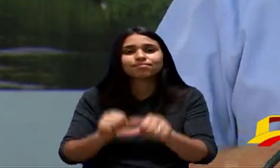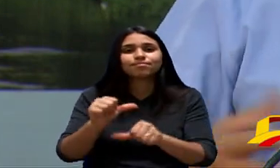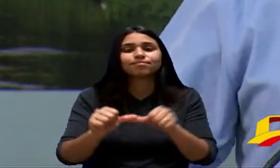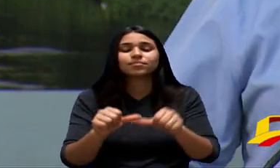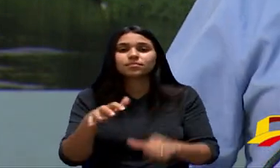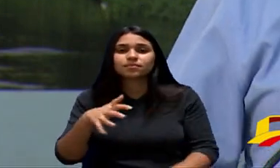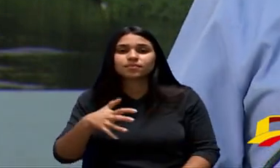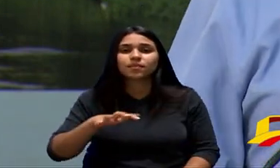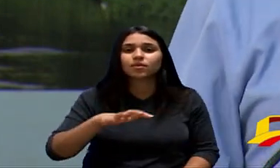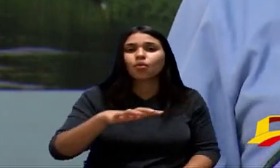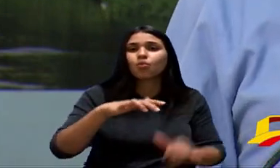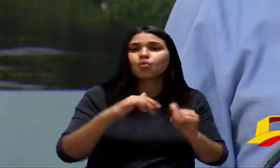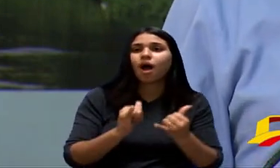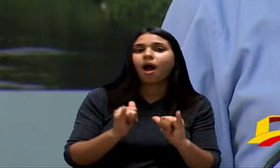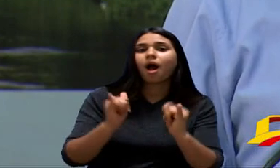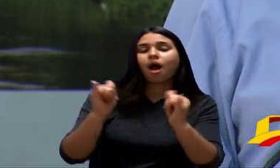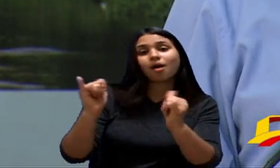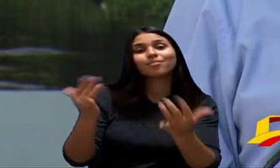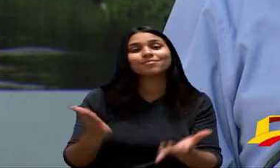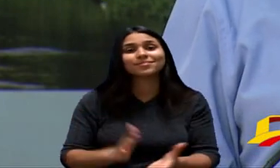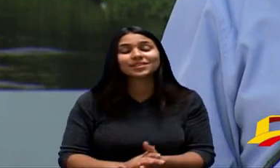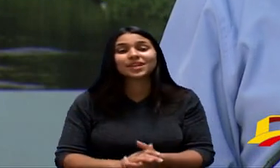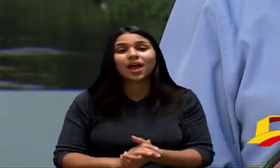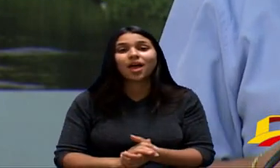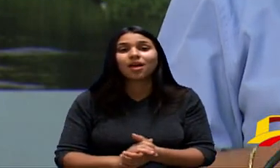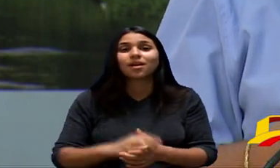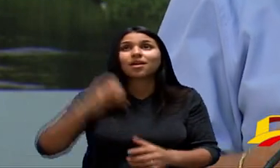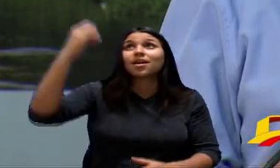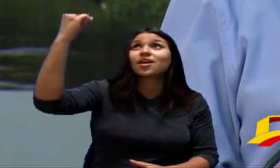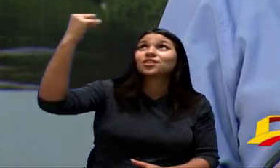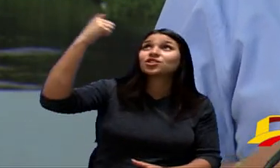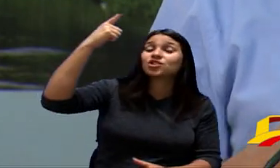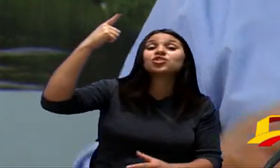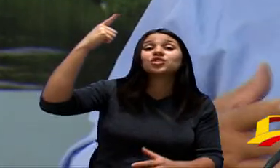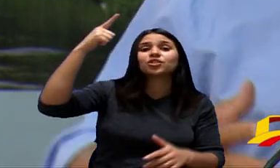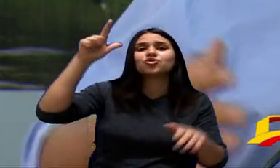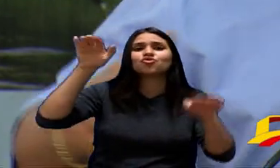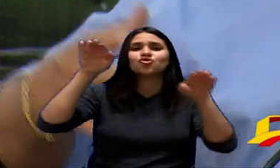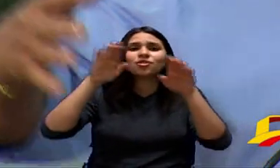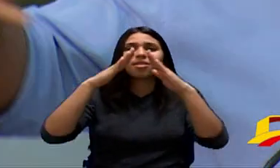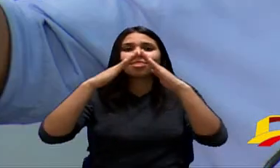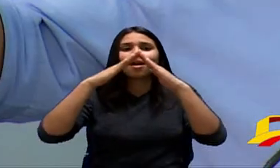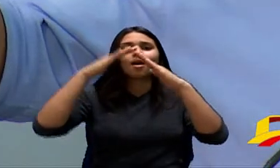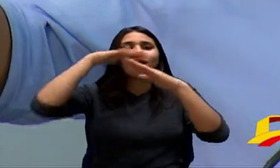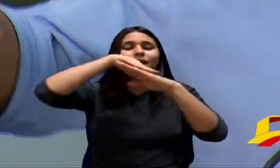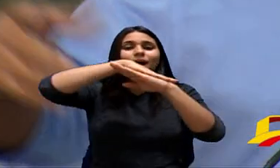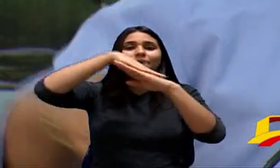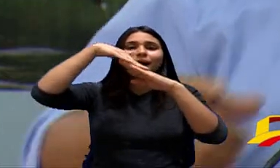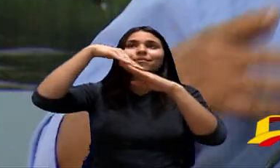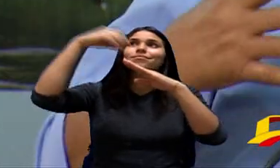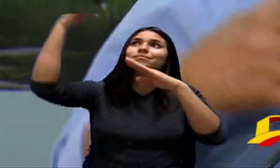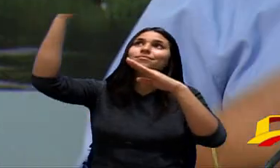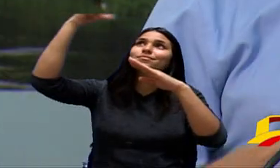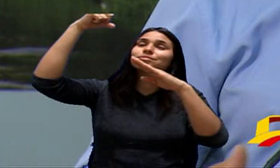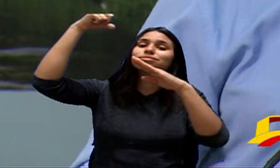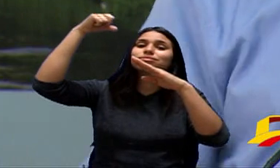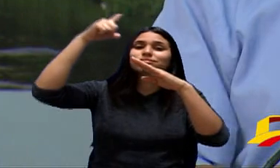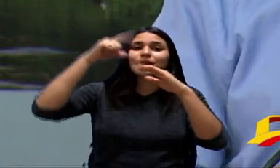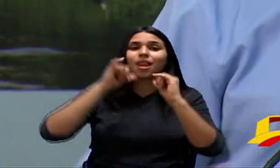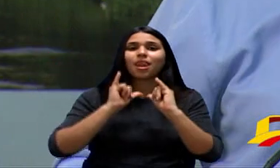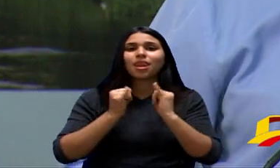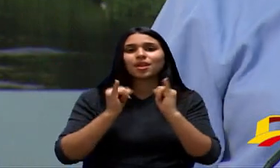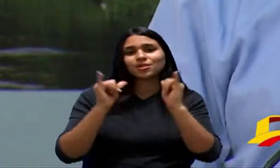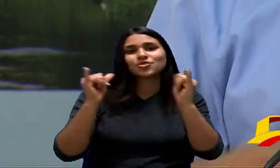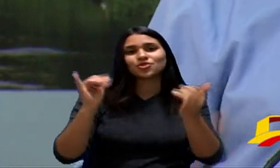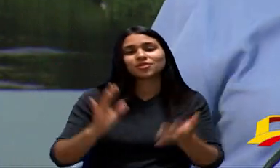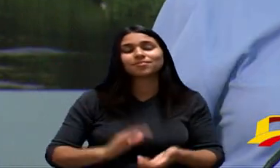Hidrogênio Energia Solar Mas Isso Vai Ser Uma Coisa Que Vai Acontecer Paulatinamente Não Vai Ser De Uma Hora Para Outra Que